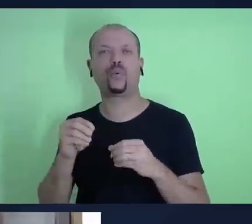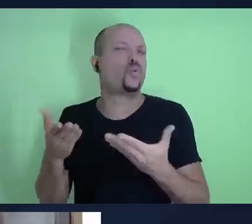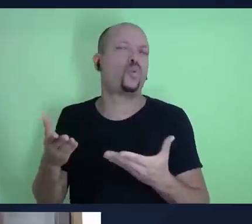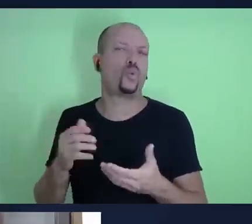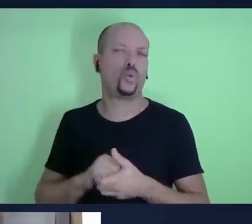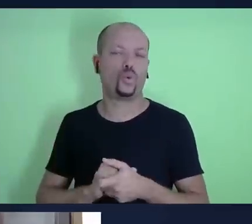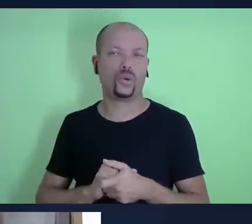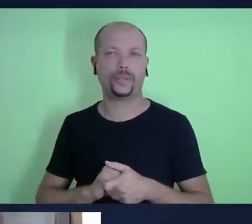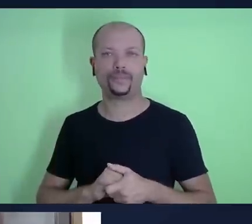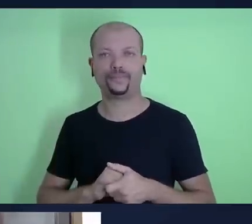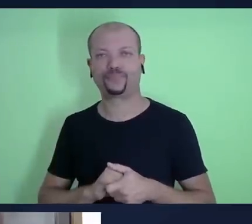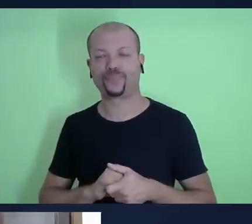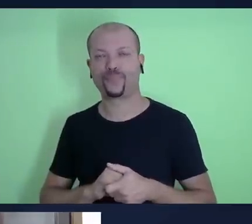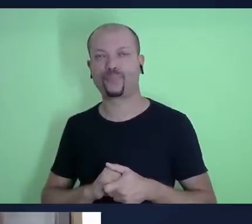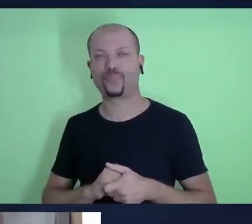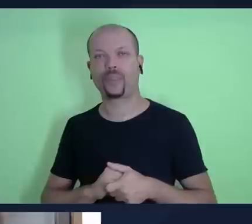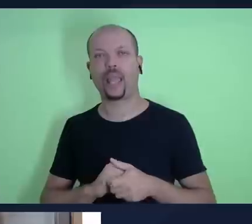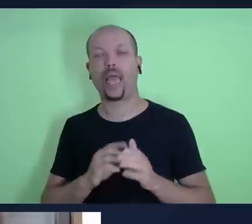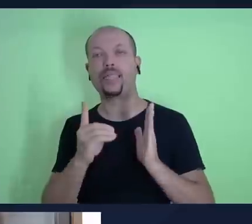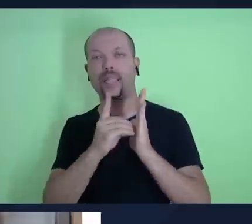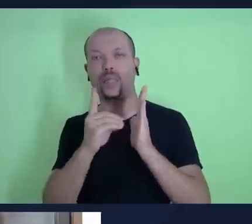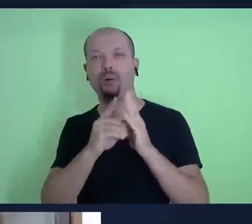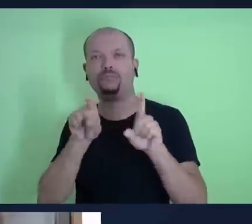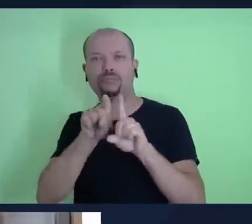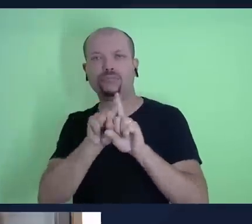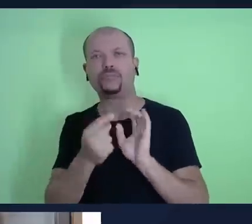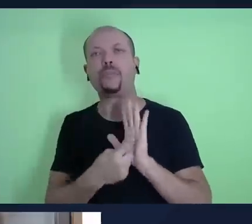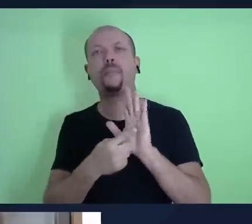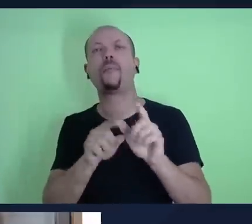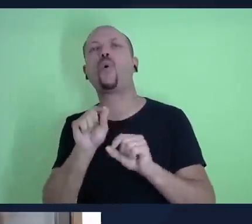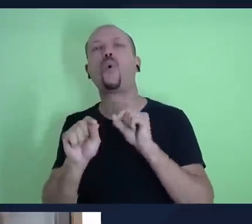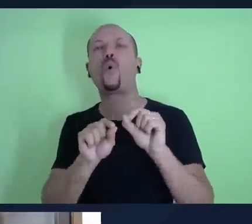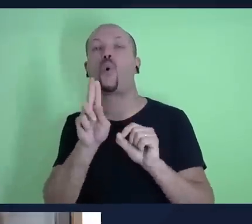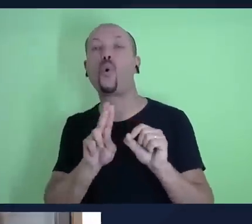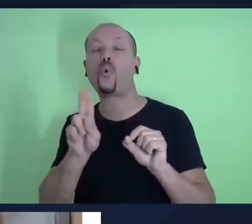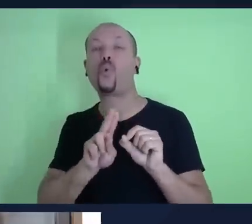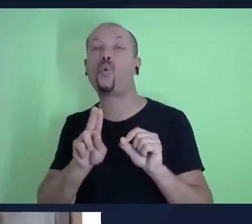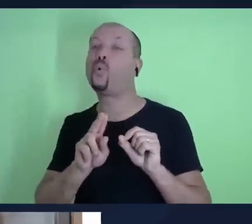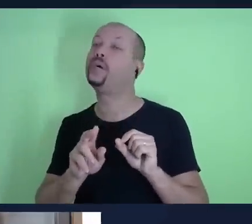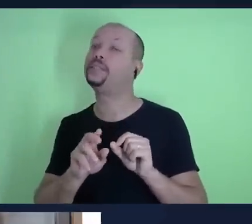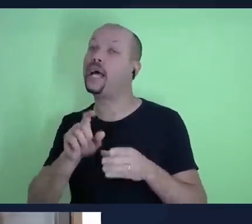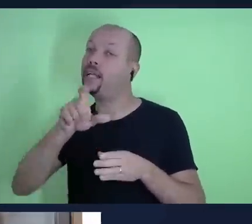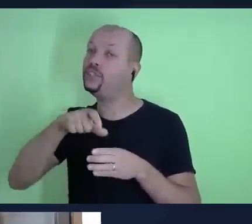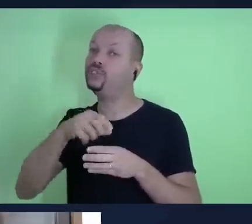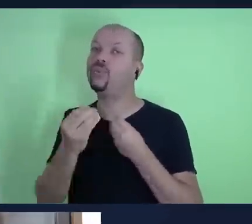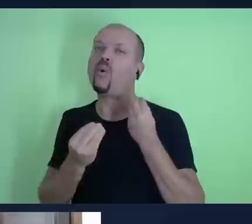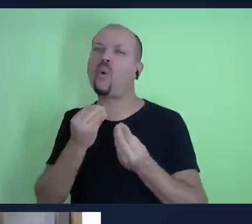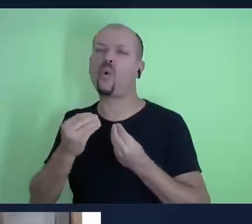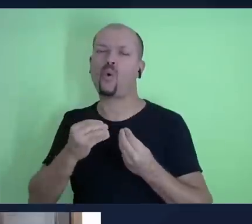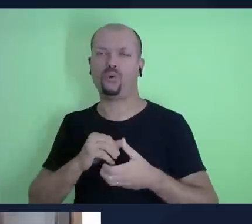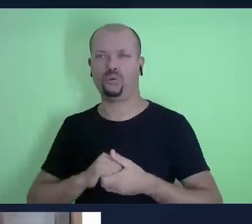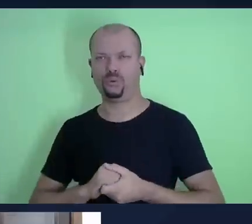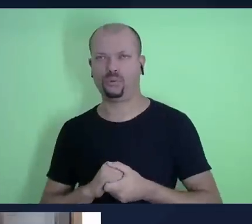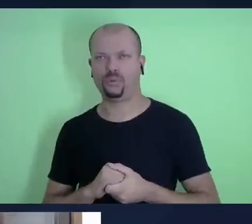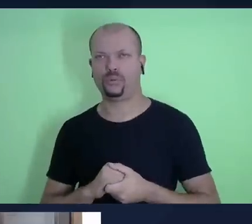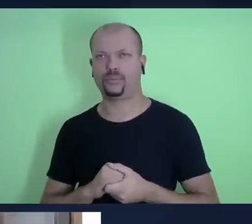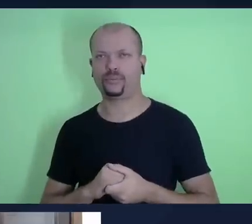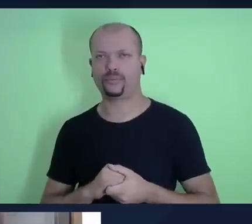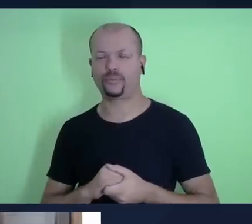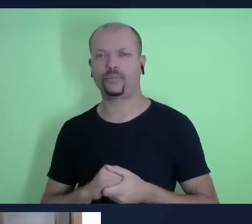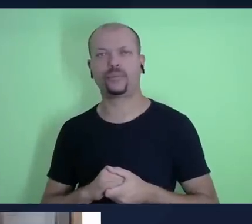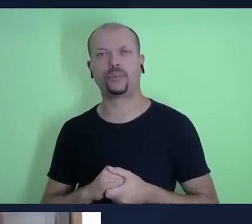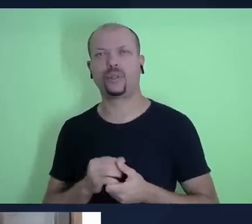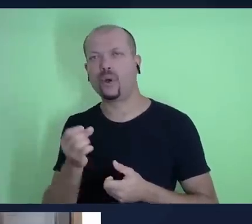apresenta alguns versos em relação ao uso do dízimo. Então, o quanto deve ser separado já